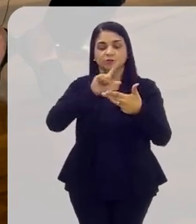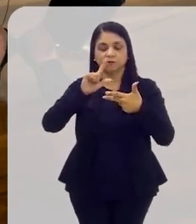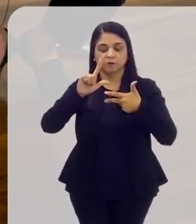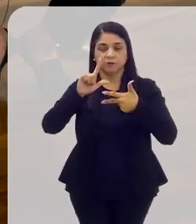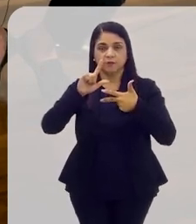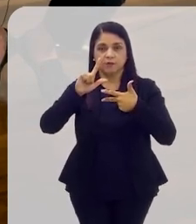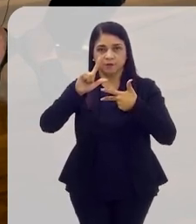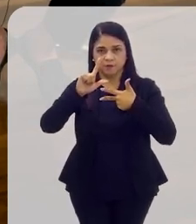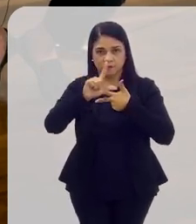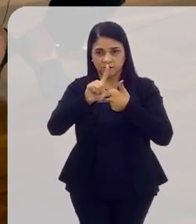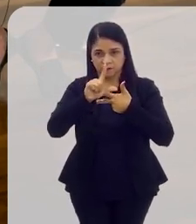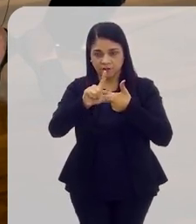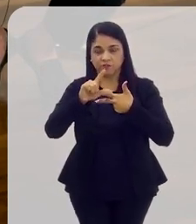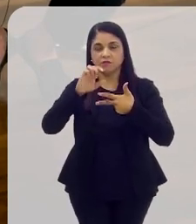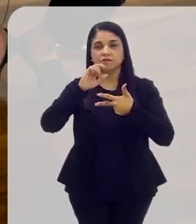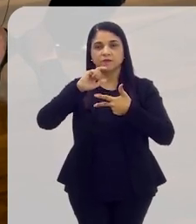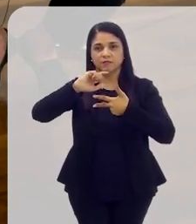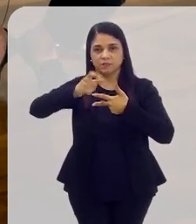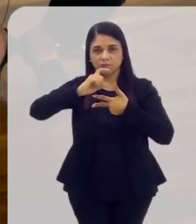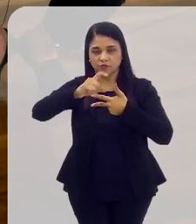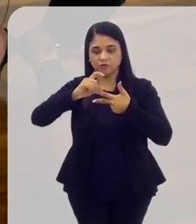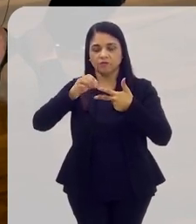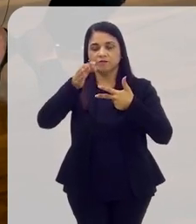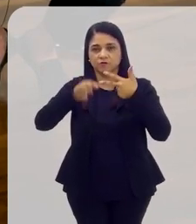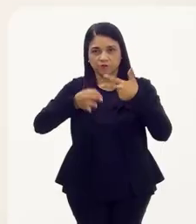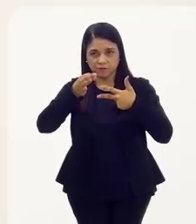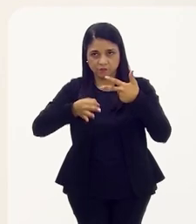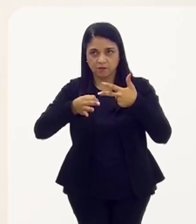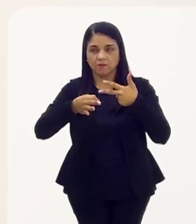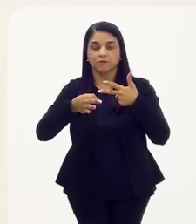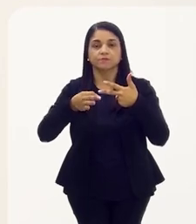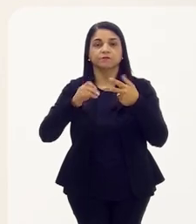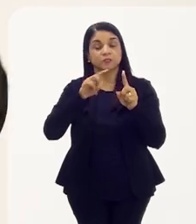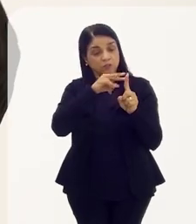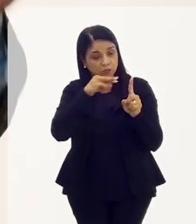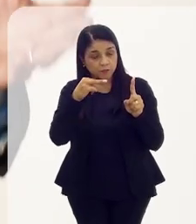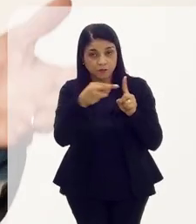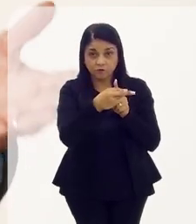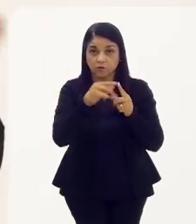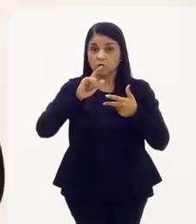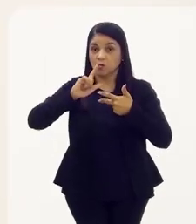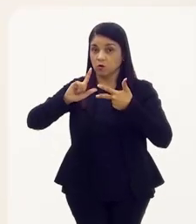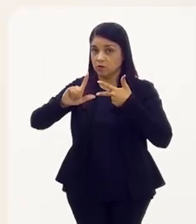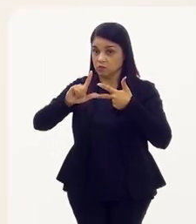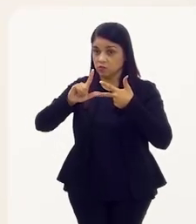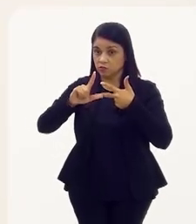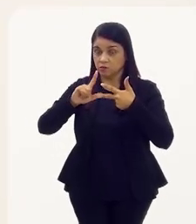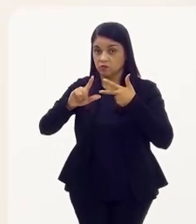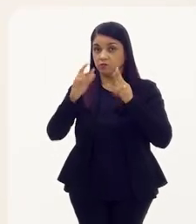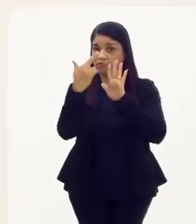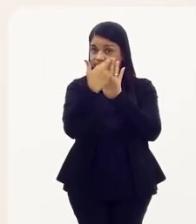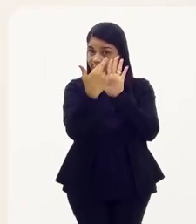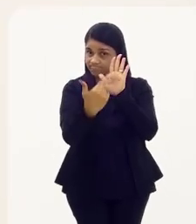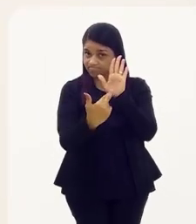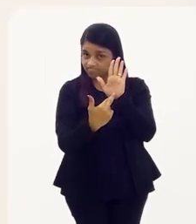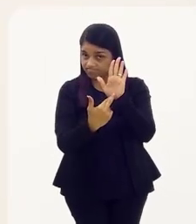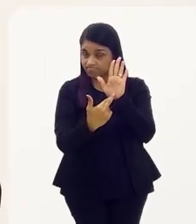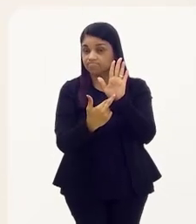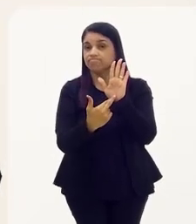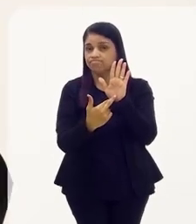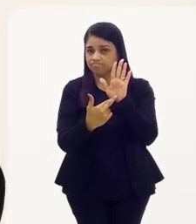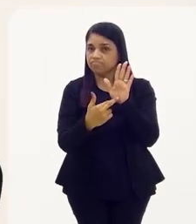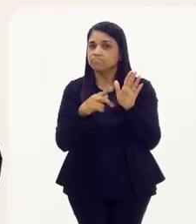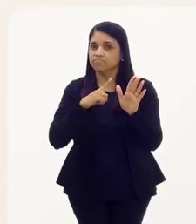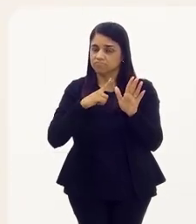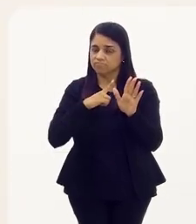legislativo, executivo, judiciário e dentro dessa perspectiva o legislativo normatiza muitas